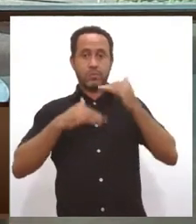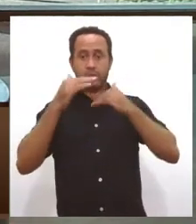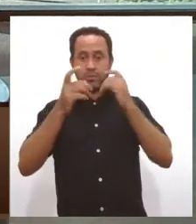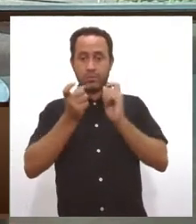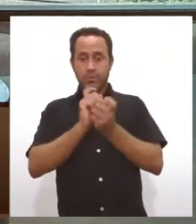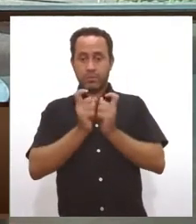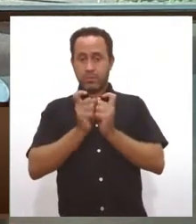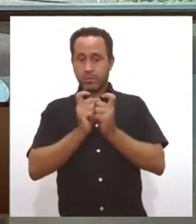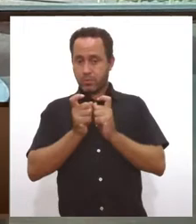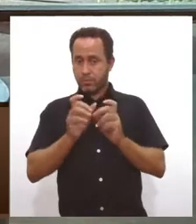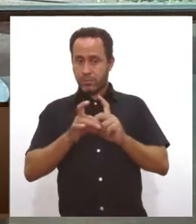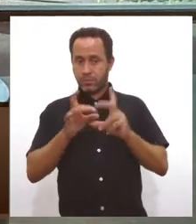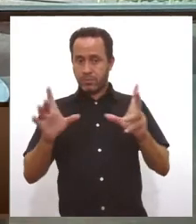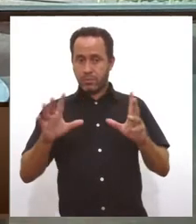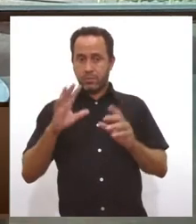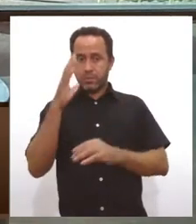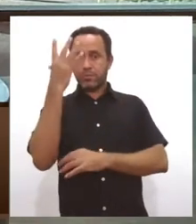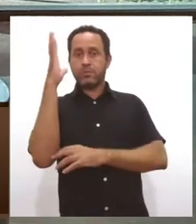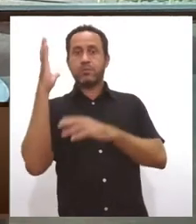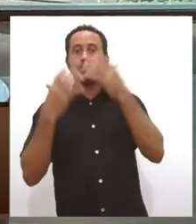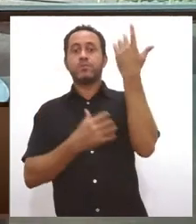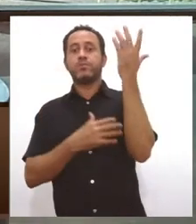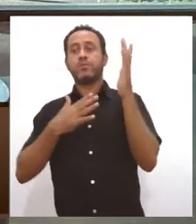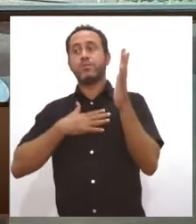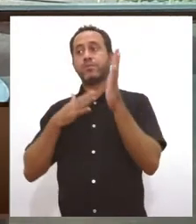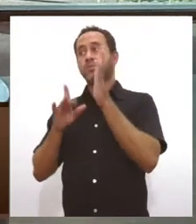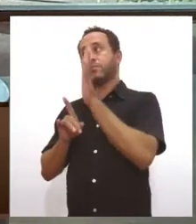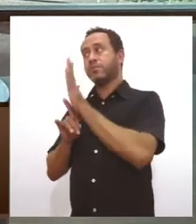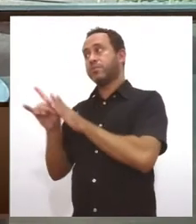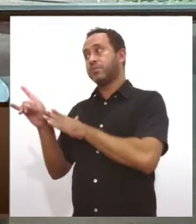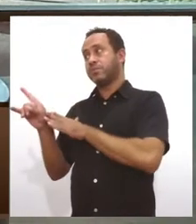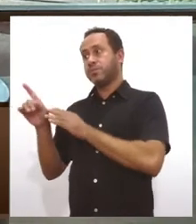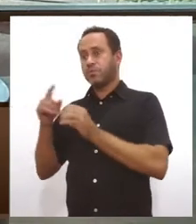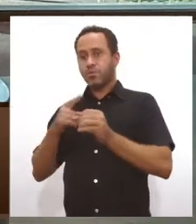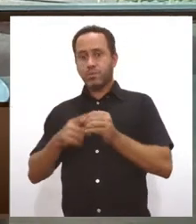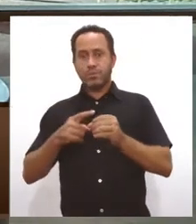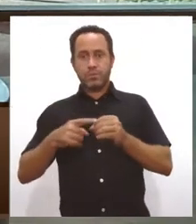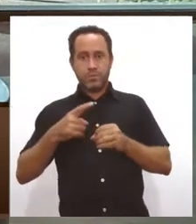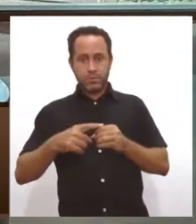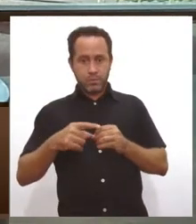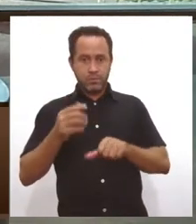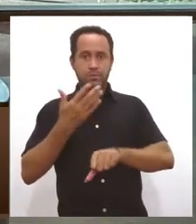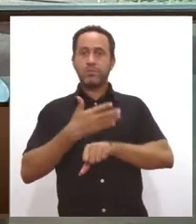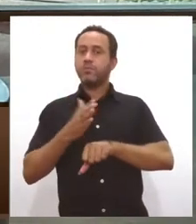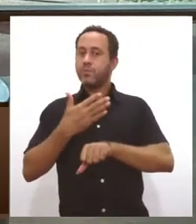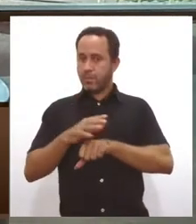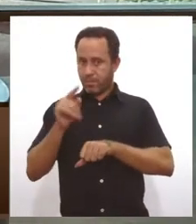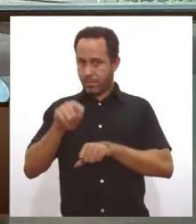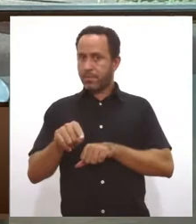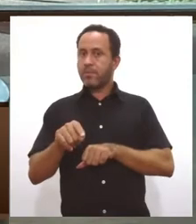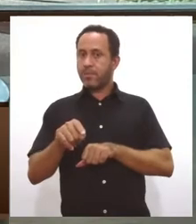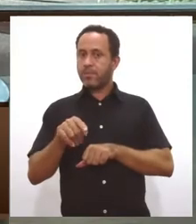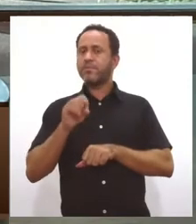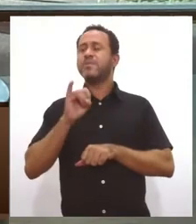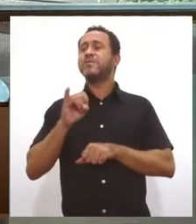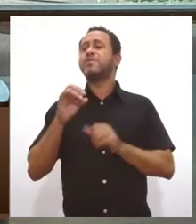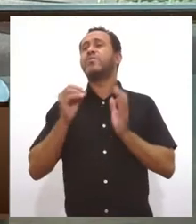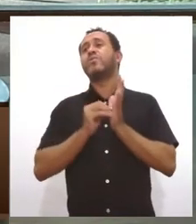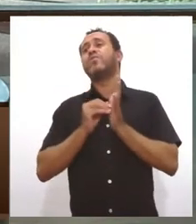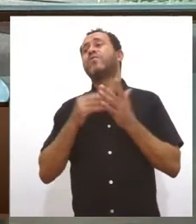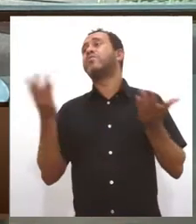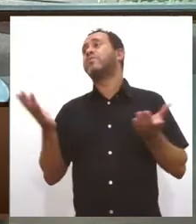licenciamento ambiental. A minha pergunta para a senhora é, os municípios estão preparados para isso? E se não estão, o que falta?